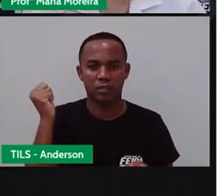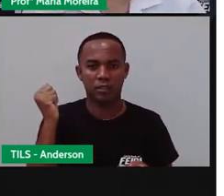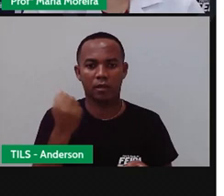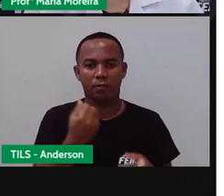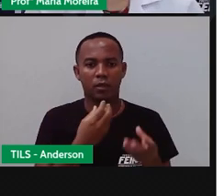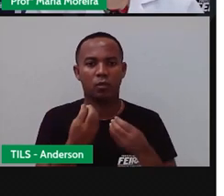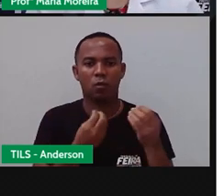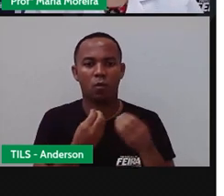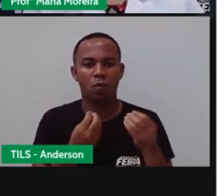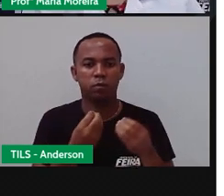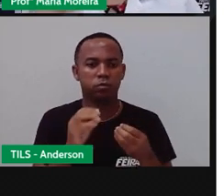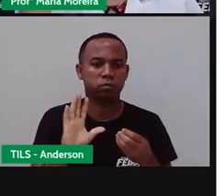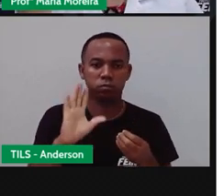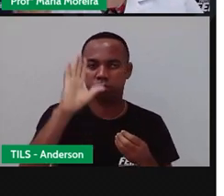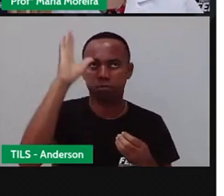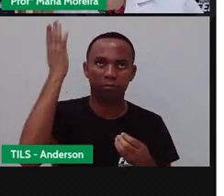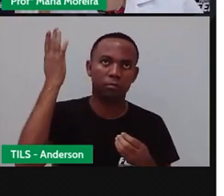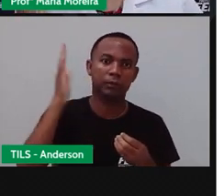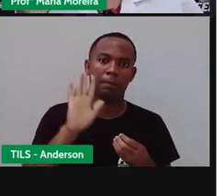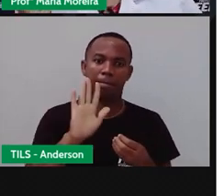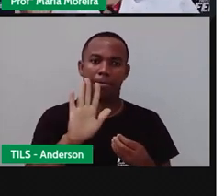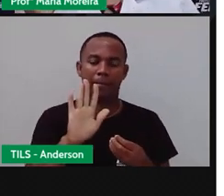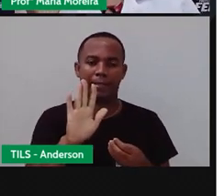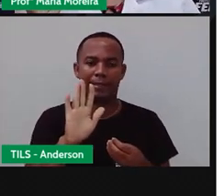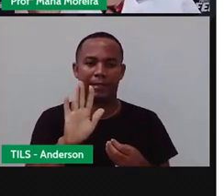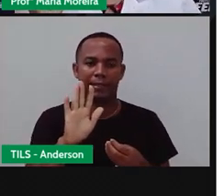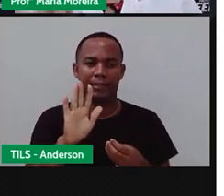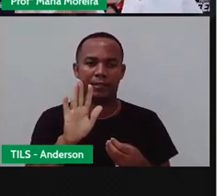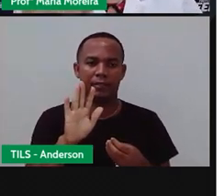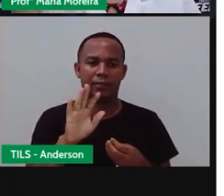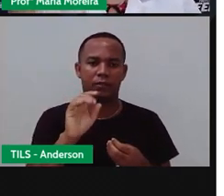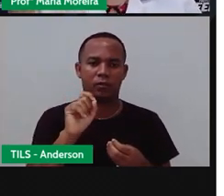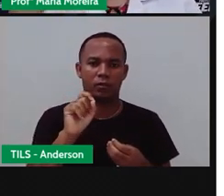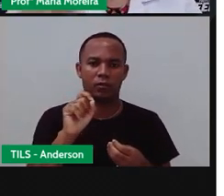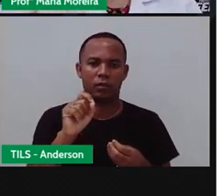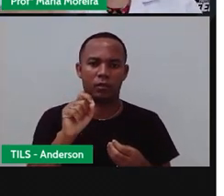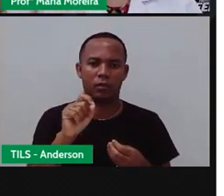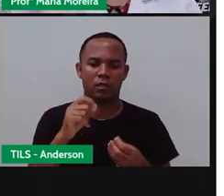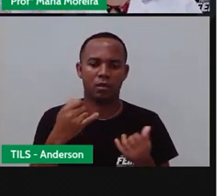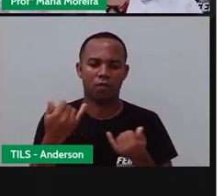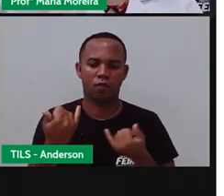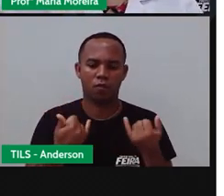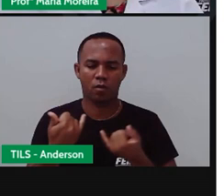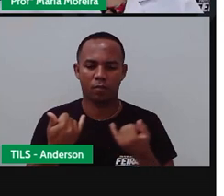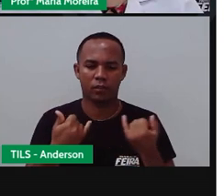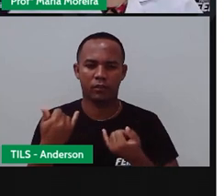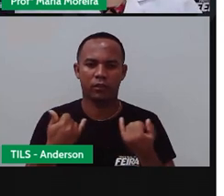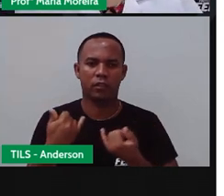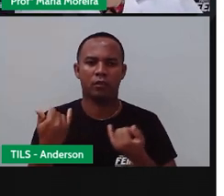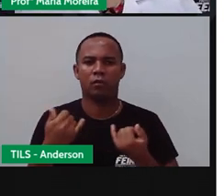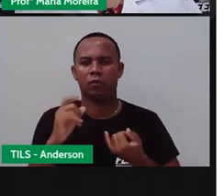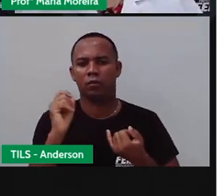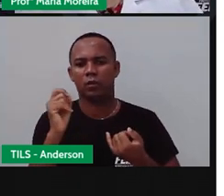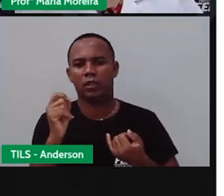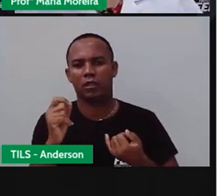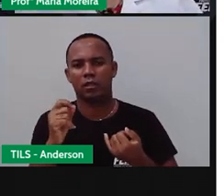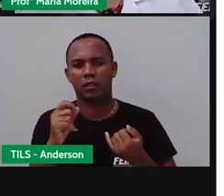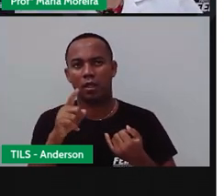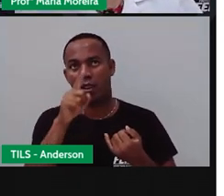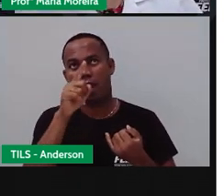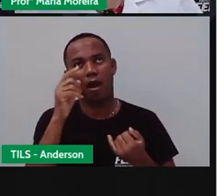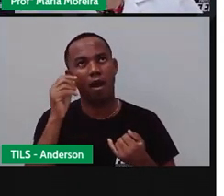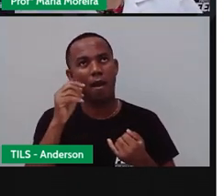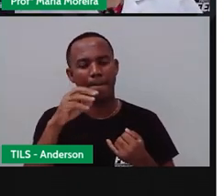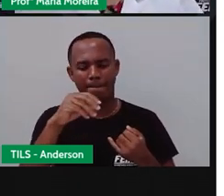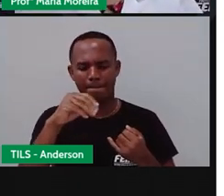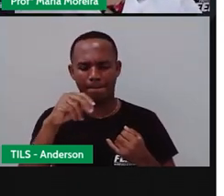realmente aconteceu, mas, né, aí passou a informação dos vidros que estavam na construção da Igreja da